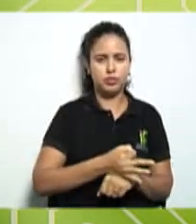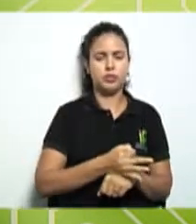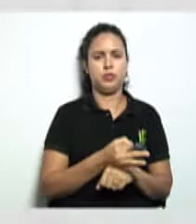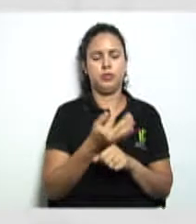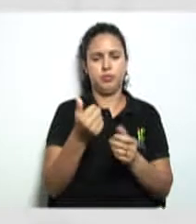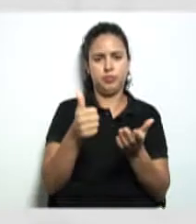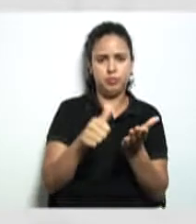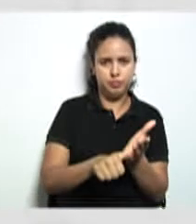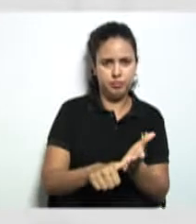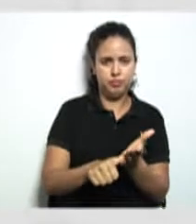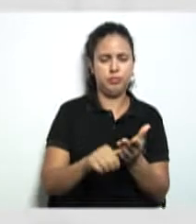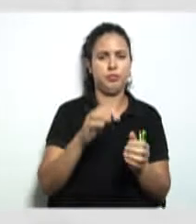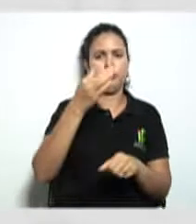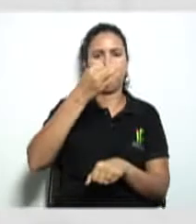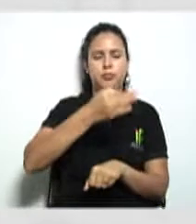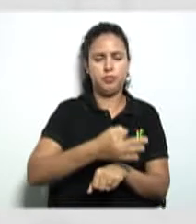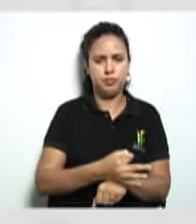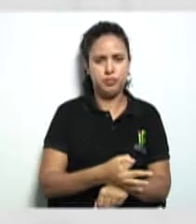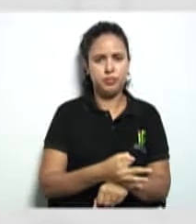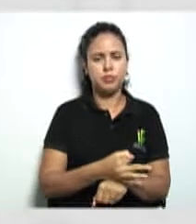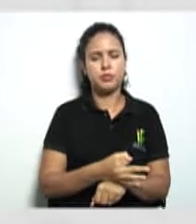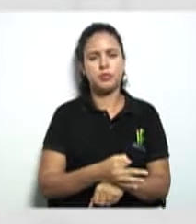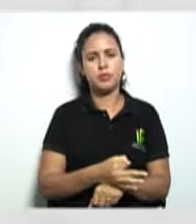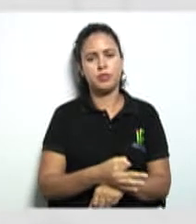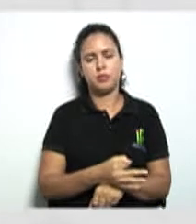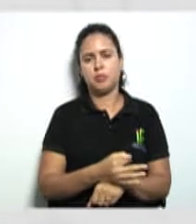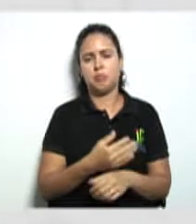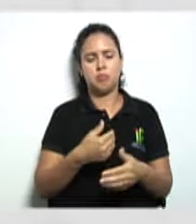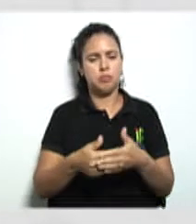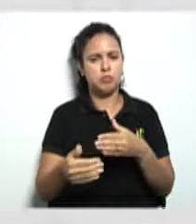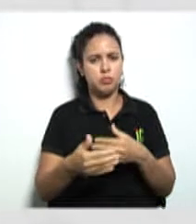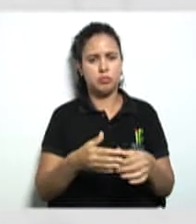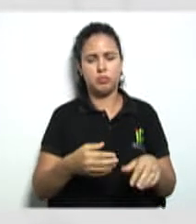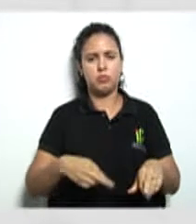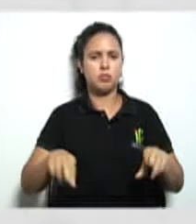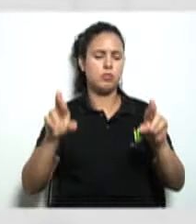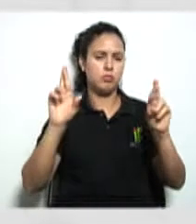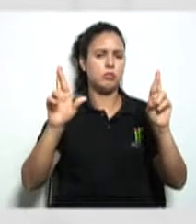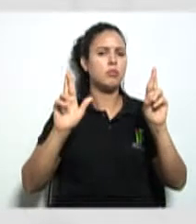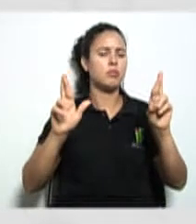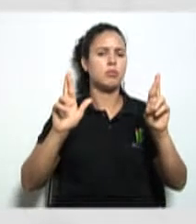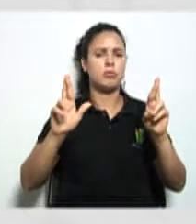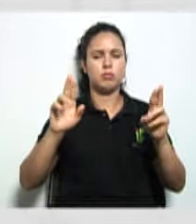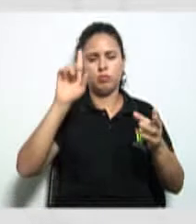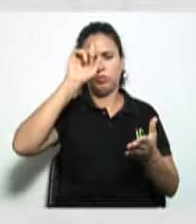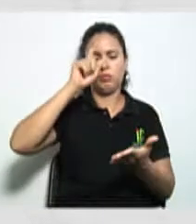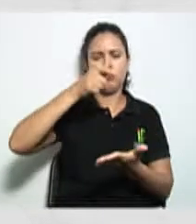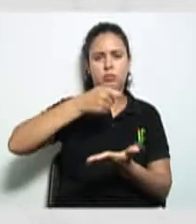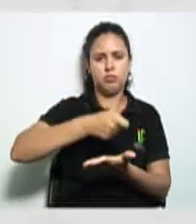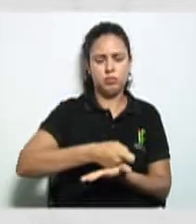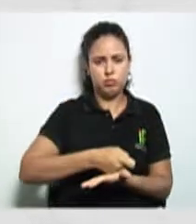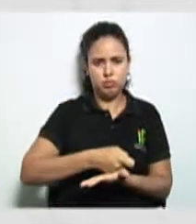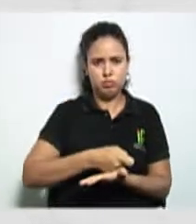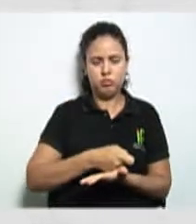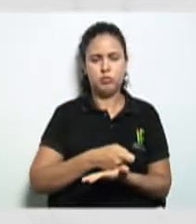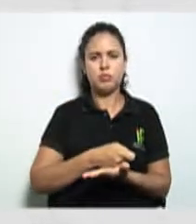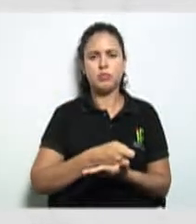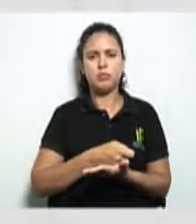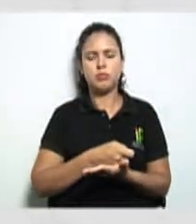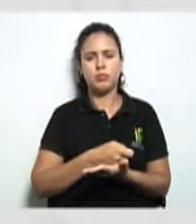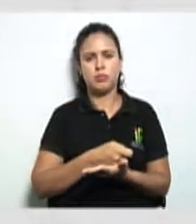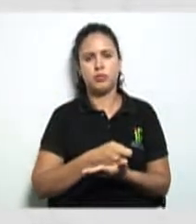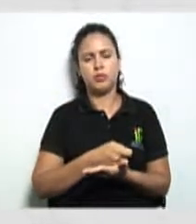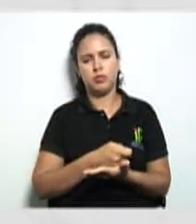os associados, as decisões que forem tomadas ali, que se tiver a maioria, se tiver ali naquela Assembleia,